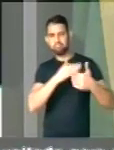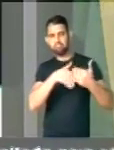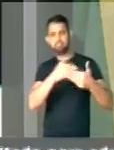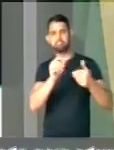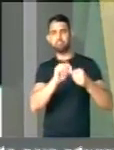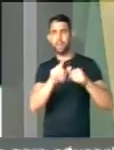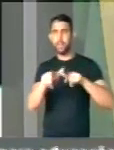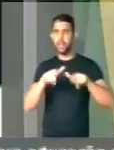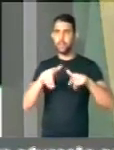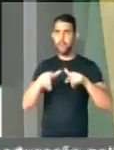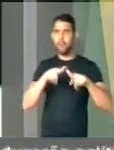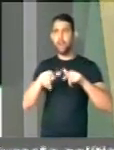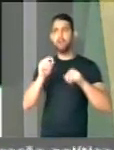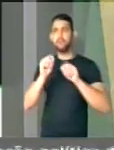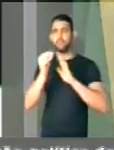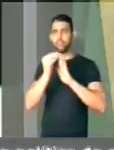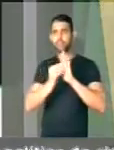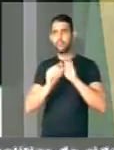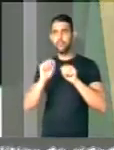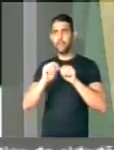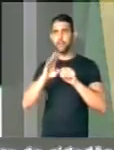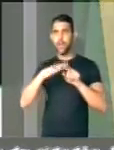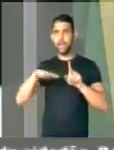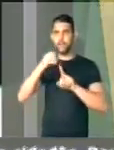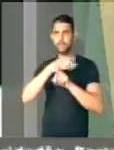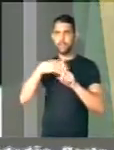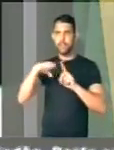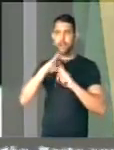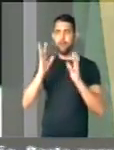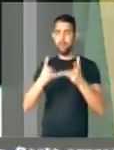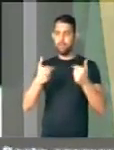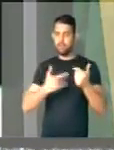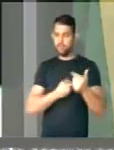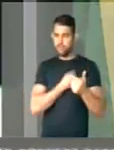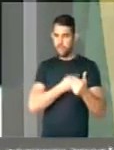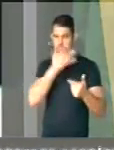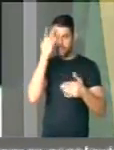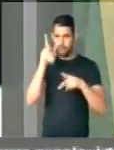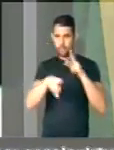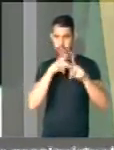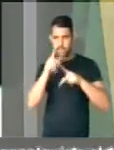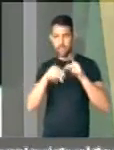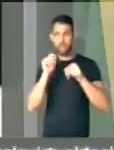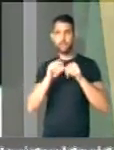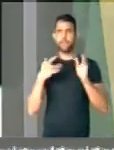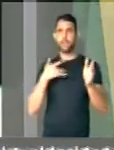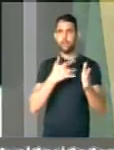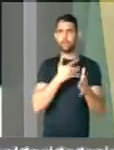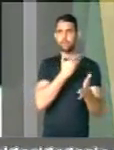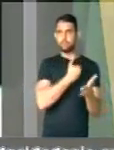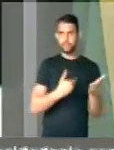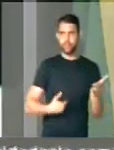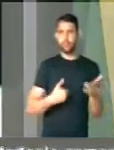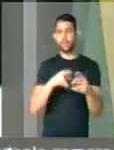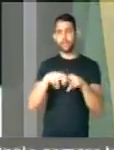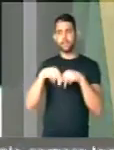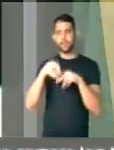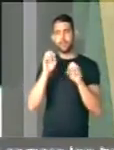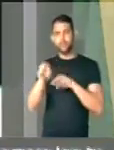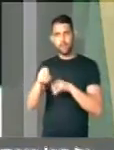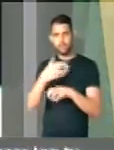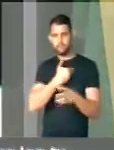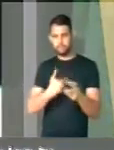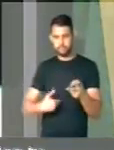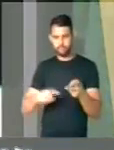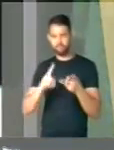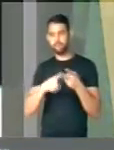sobretudo as ações que envolvem a questão social, qualidade de vida, que são os serviços de saúde pública, a questão da educação pública,